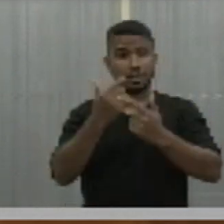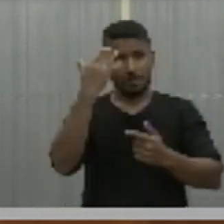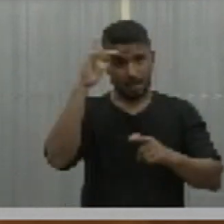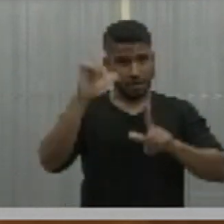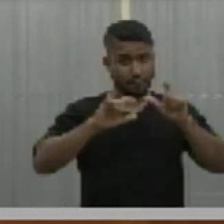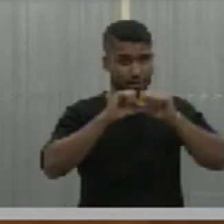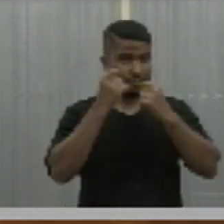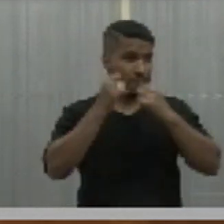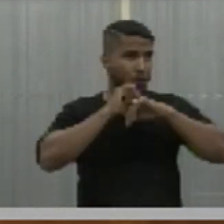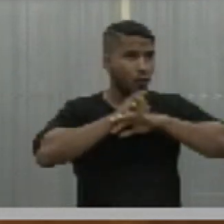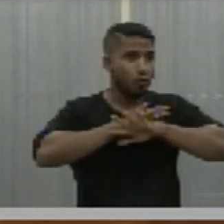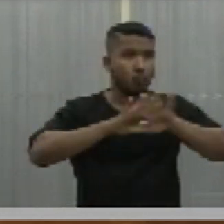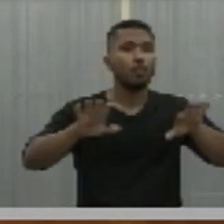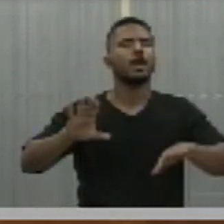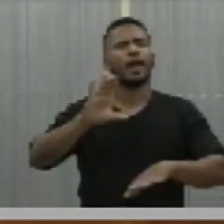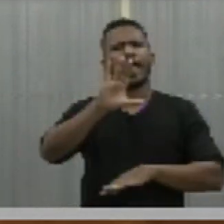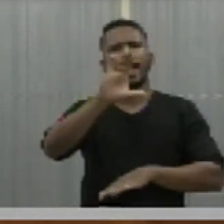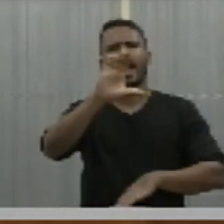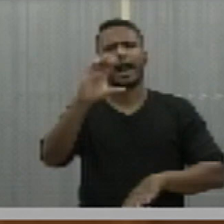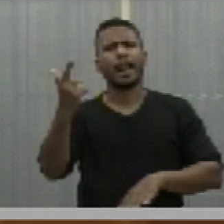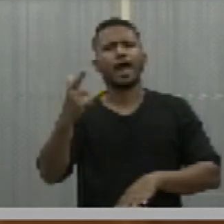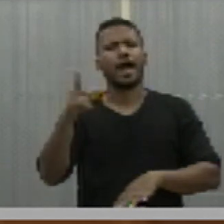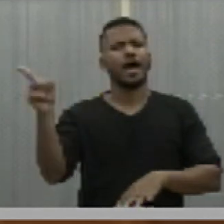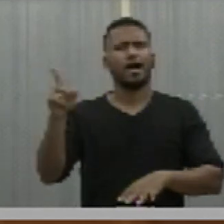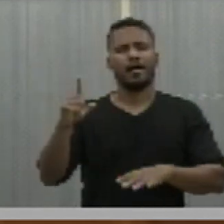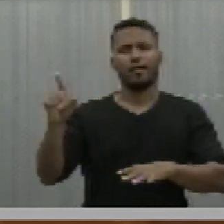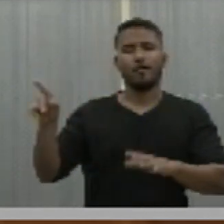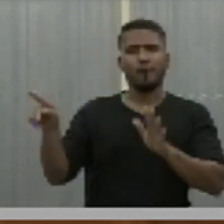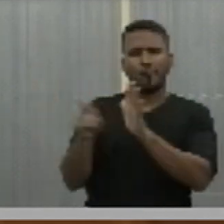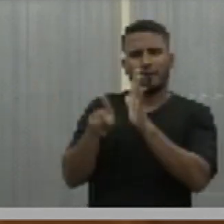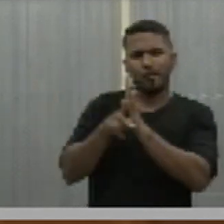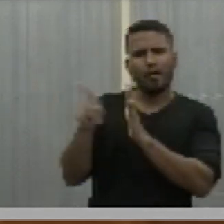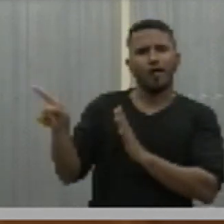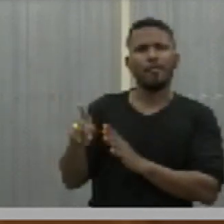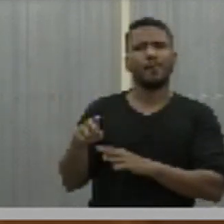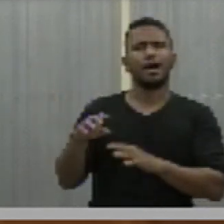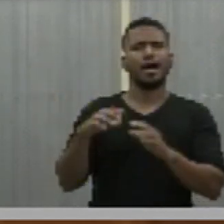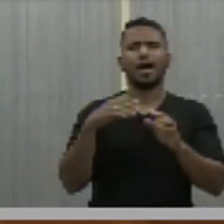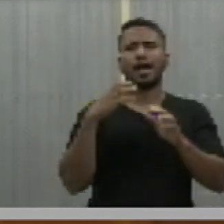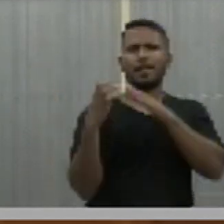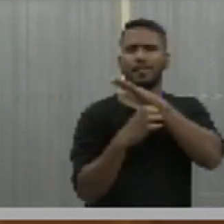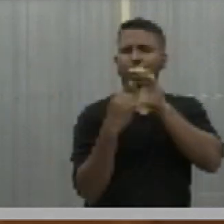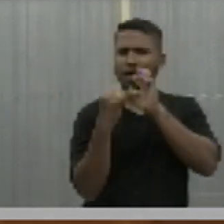grande e eles com certeza devem estar monitorando os deputados dessa casa,